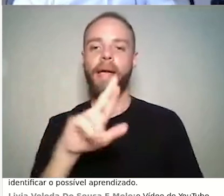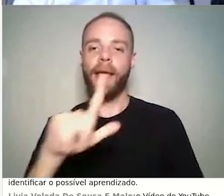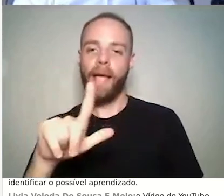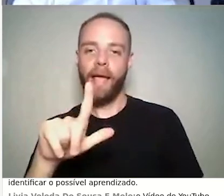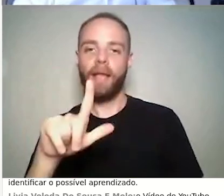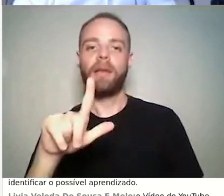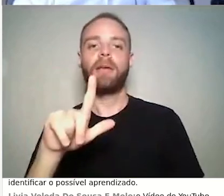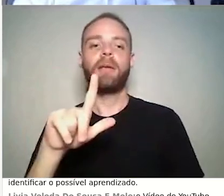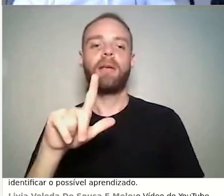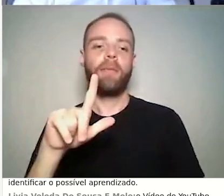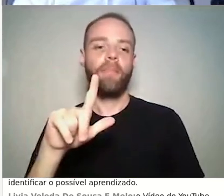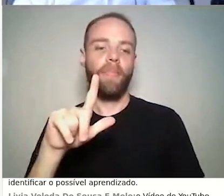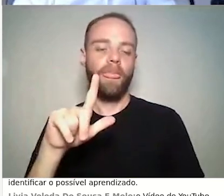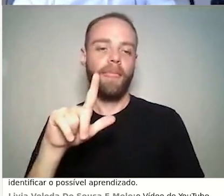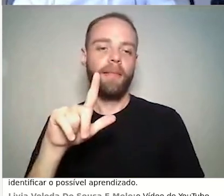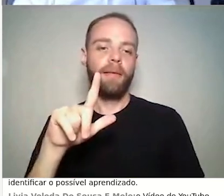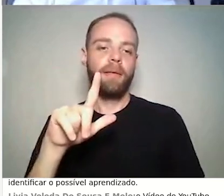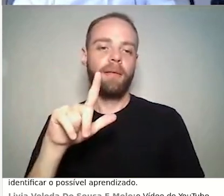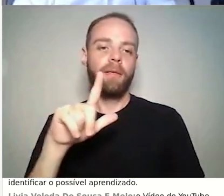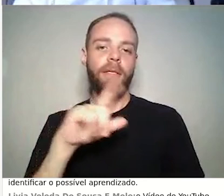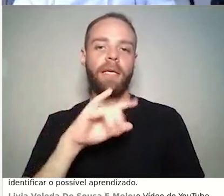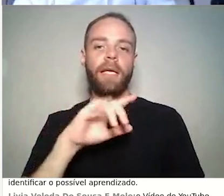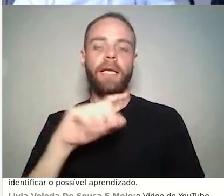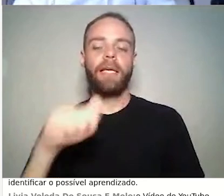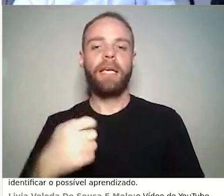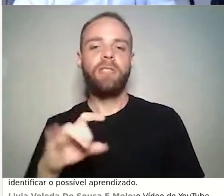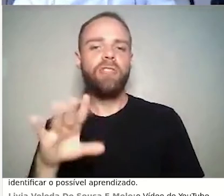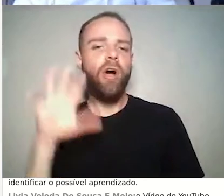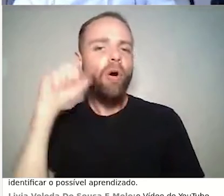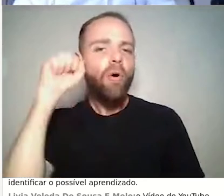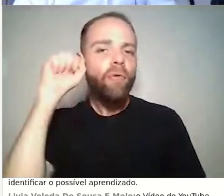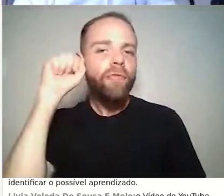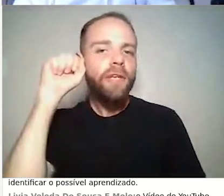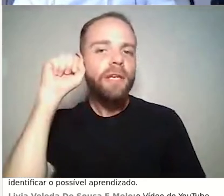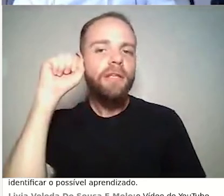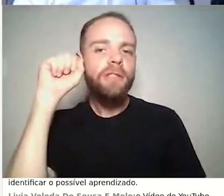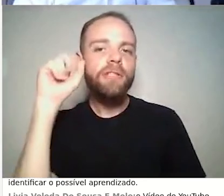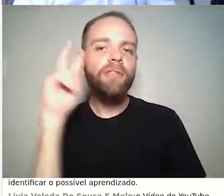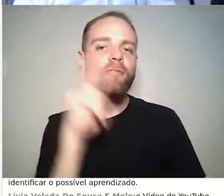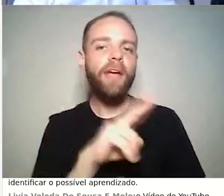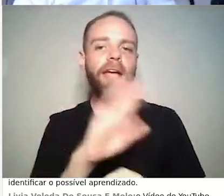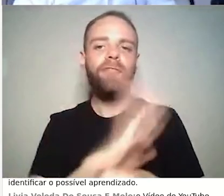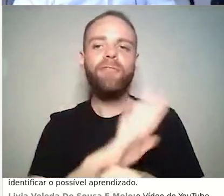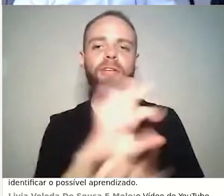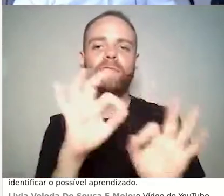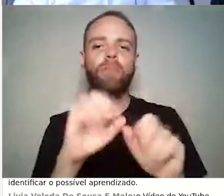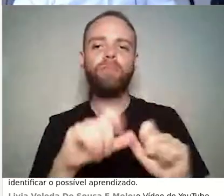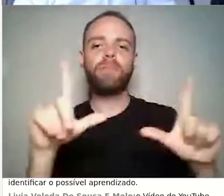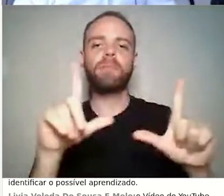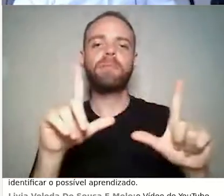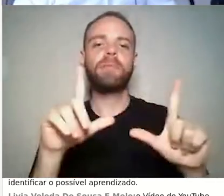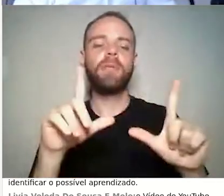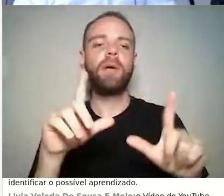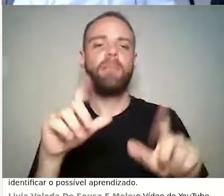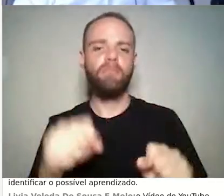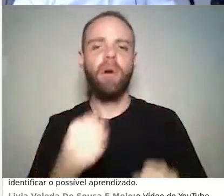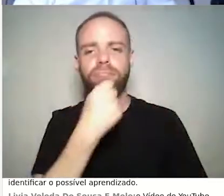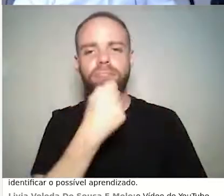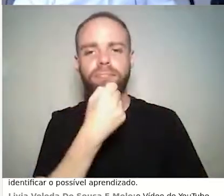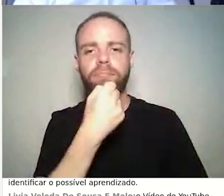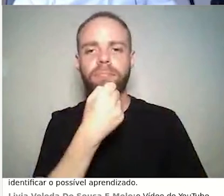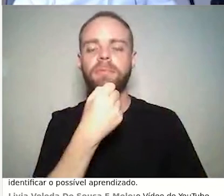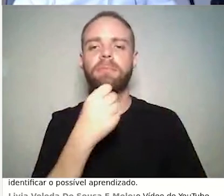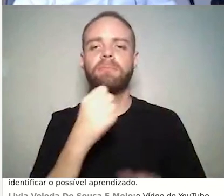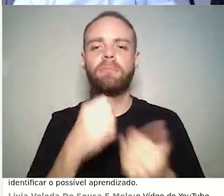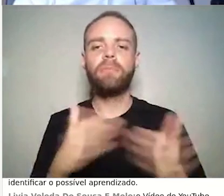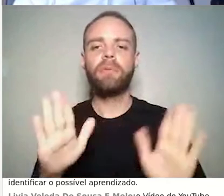quem não está só como ouvinte, quem estiver com áudio aí e quiser abrir o áudio e conversar, pode. E, Wils, a gente queria ver a sua